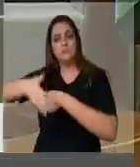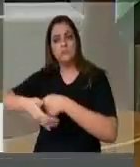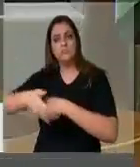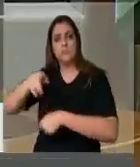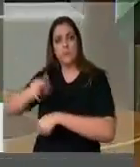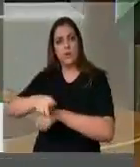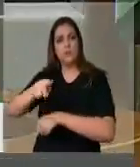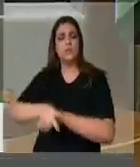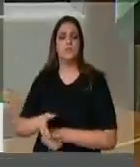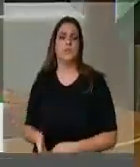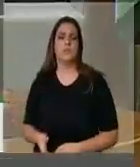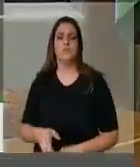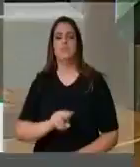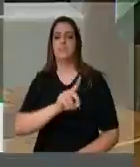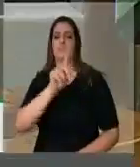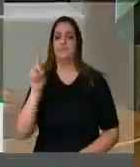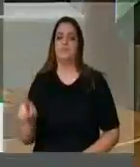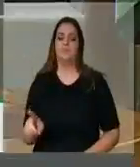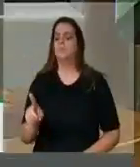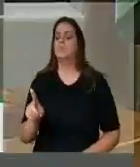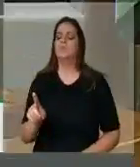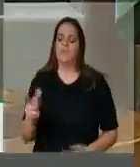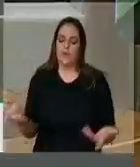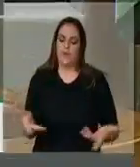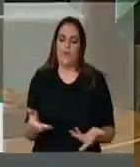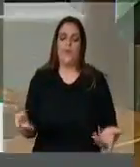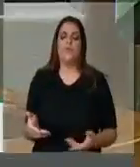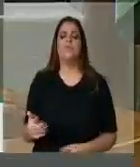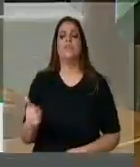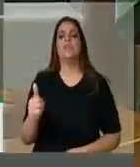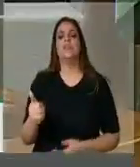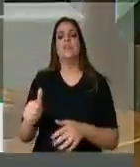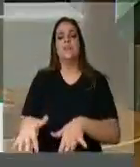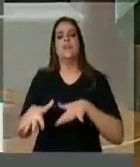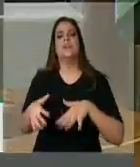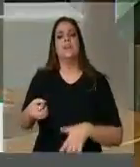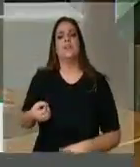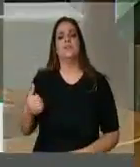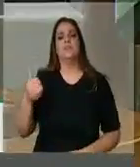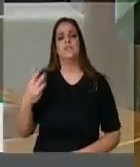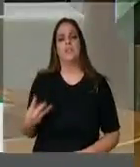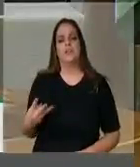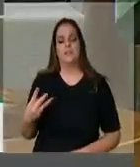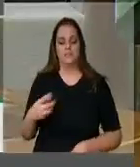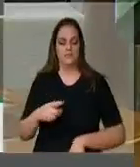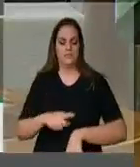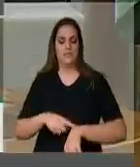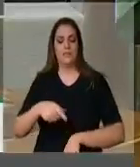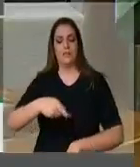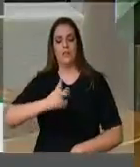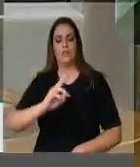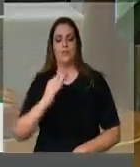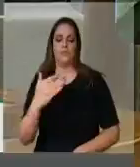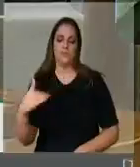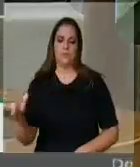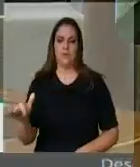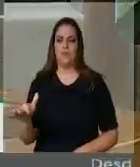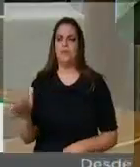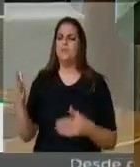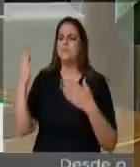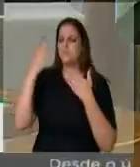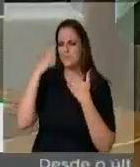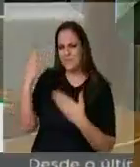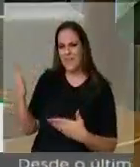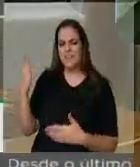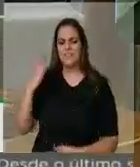e logo mais às 14h30. Estão todos e todas convidadas. Muito obrigada, senhor presidente. Peço a divulgação na